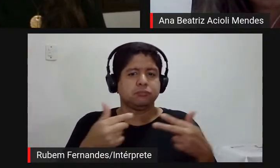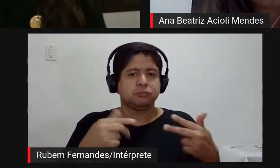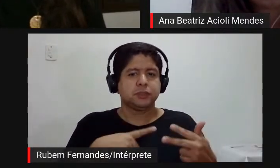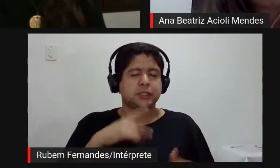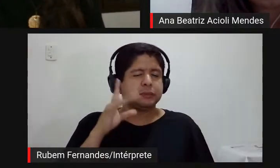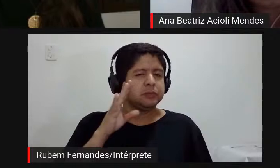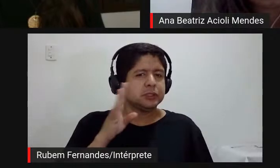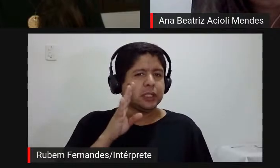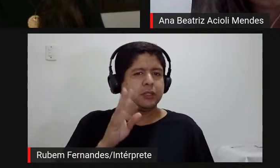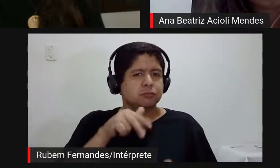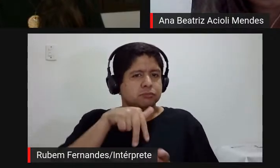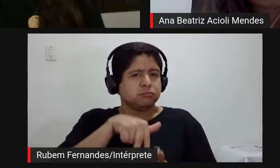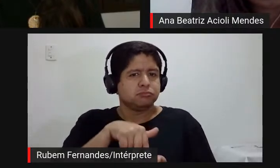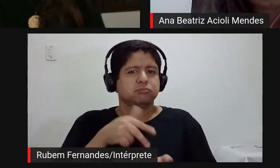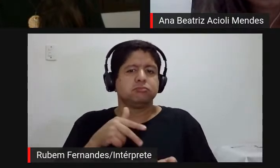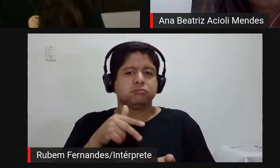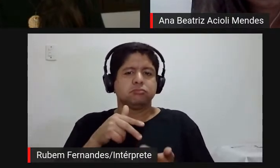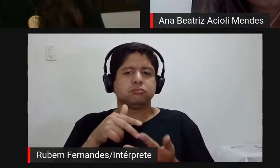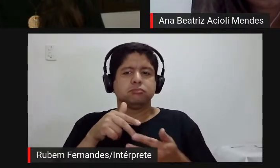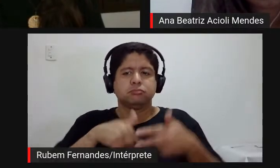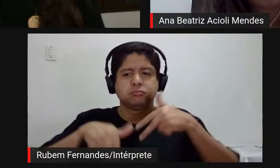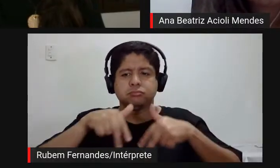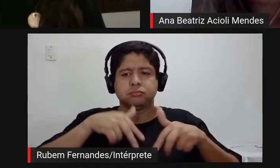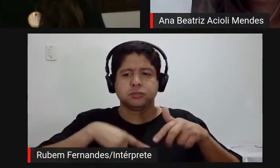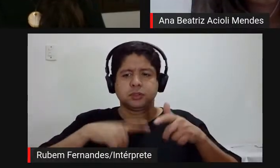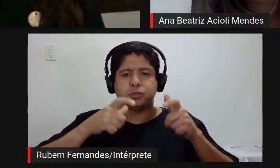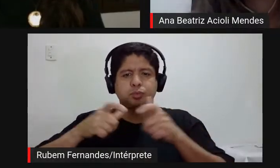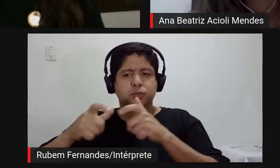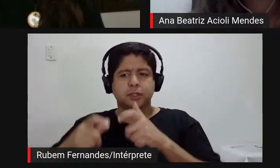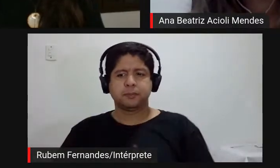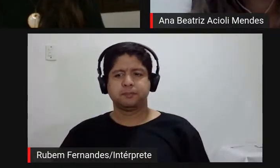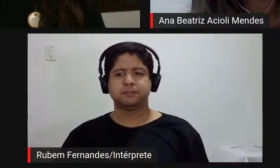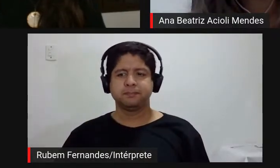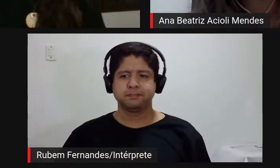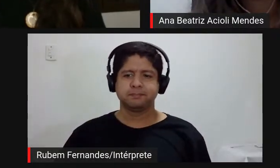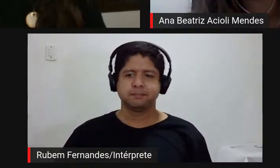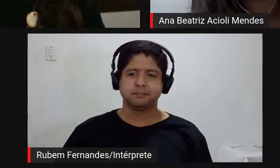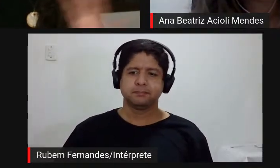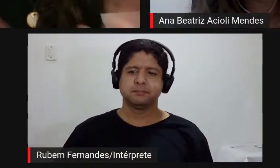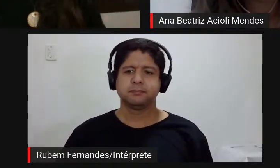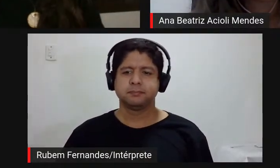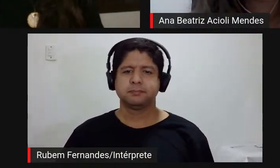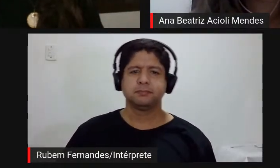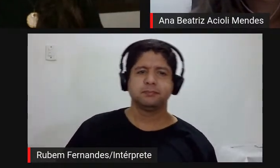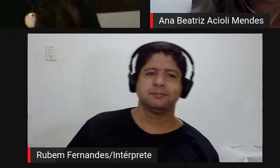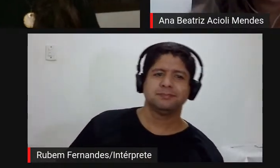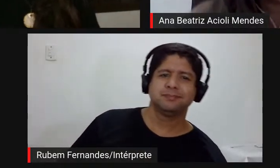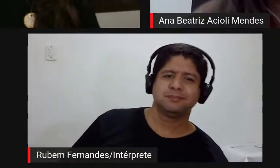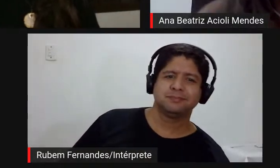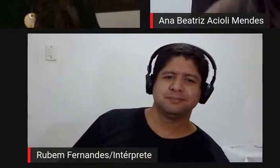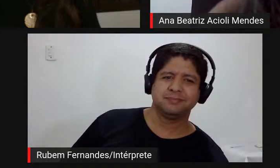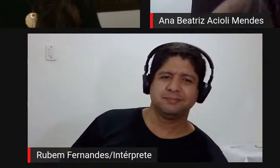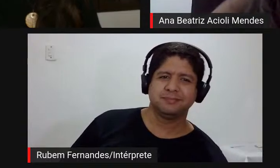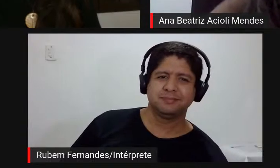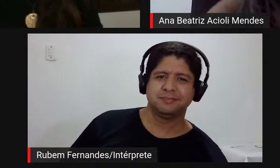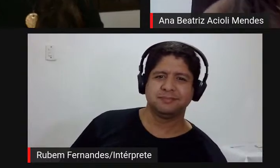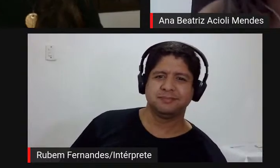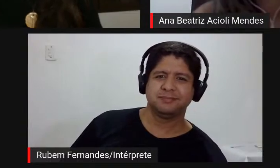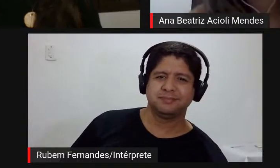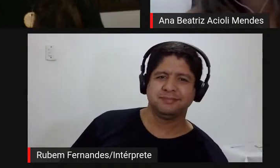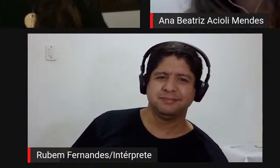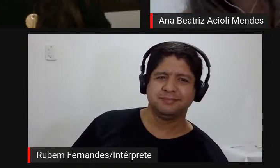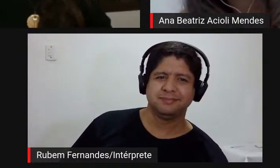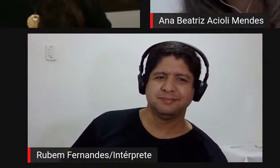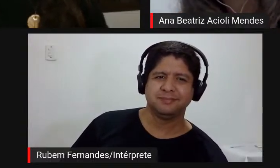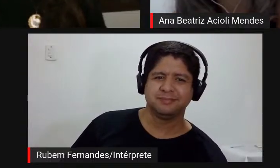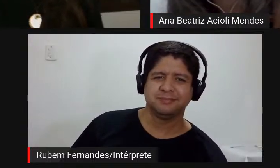atuar dentro do dispositivo curatorial não sei se falei várias coisas não